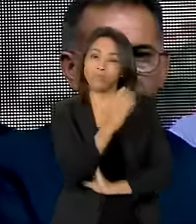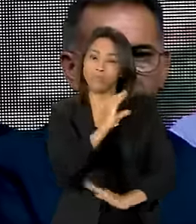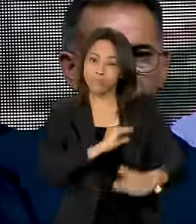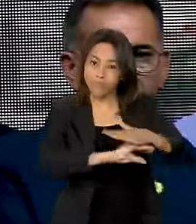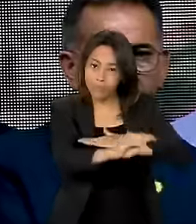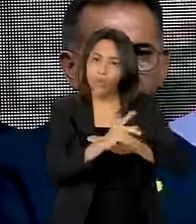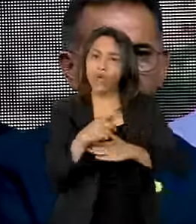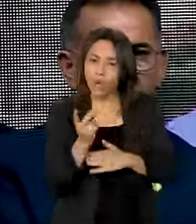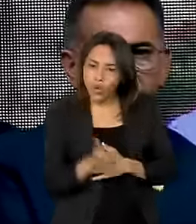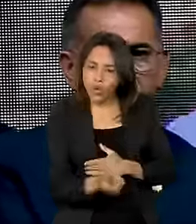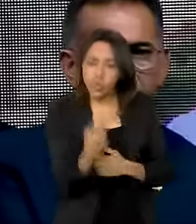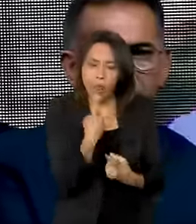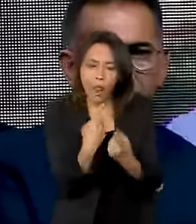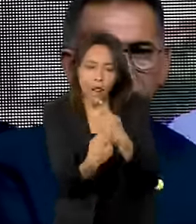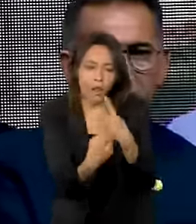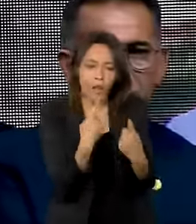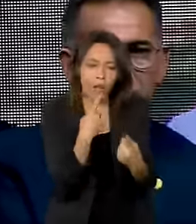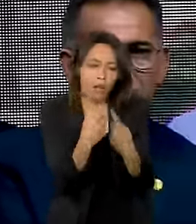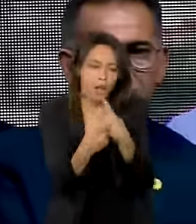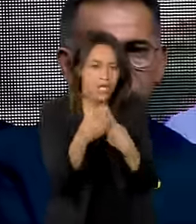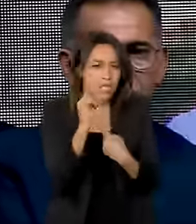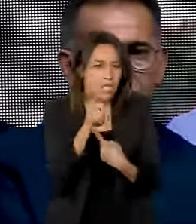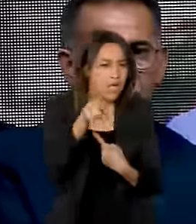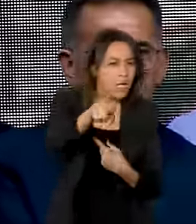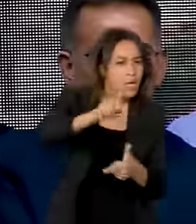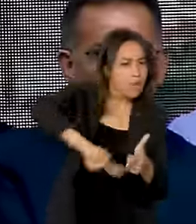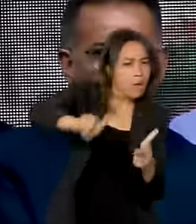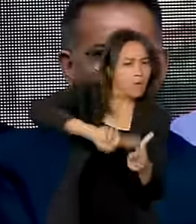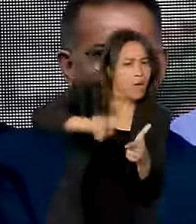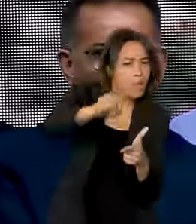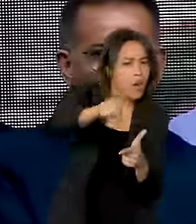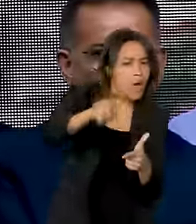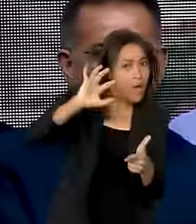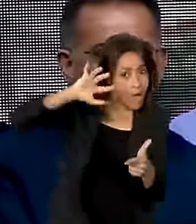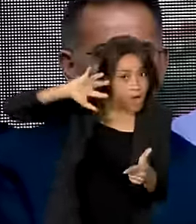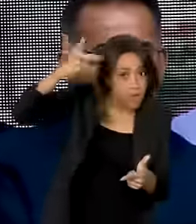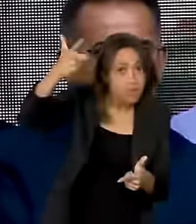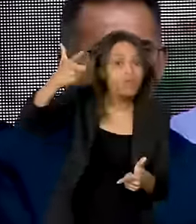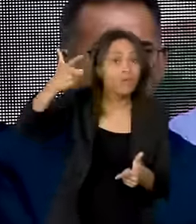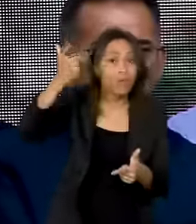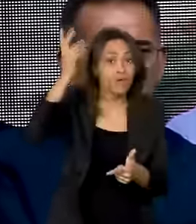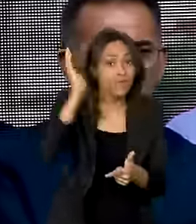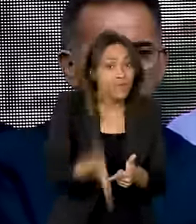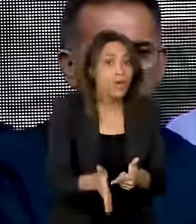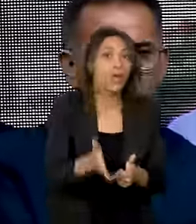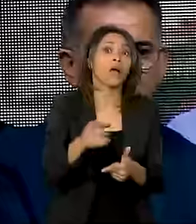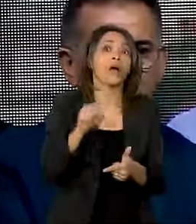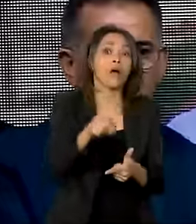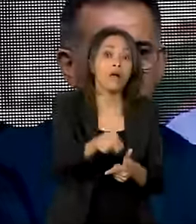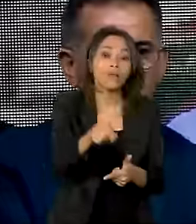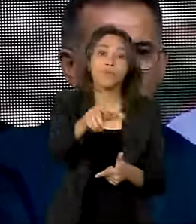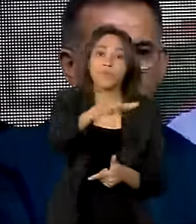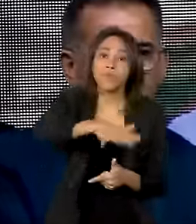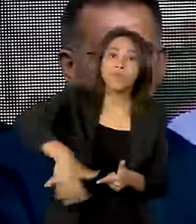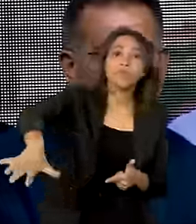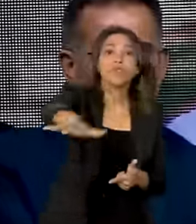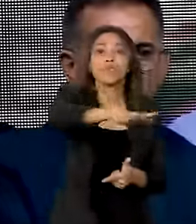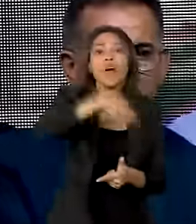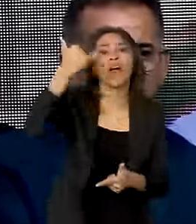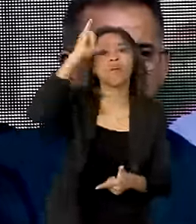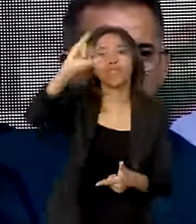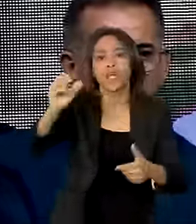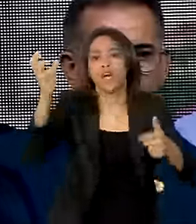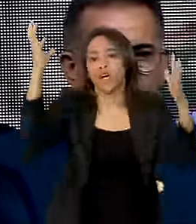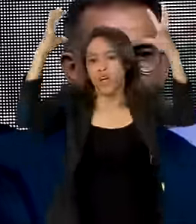dialogando para saber se aquele problema definitivamente resolveria o problema da questão dos alagamentos